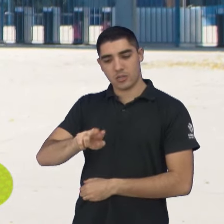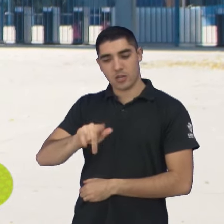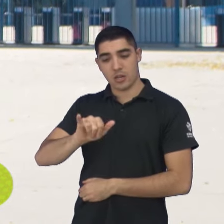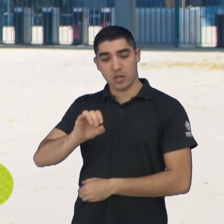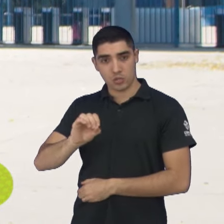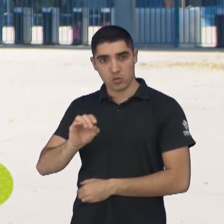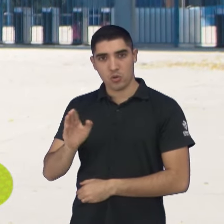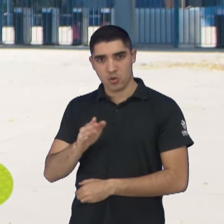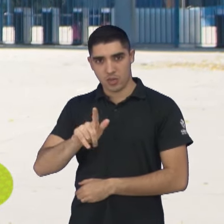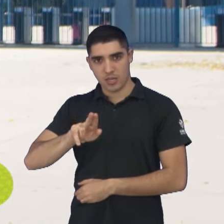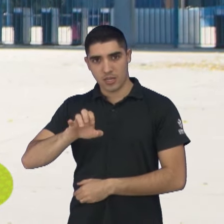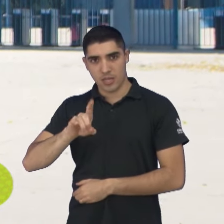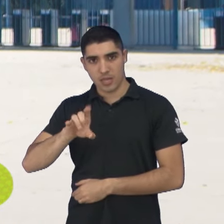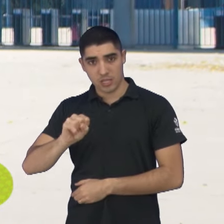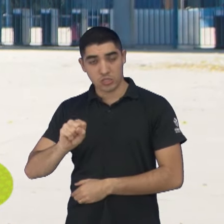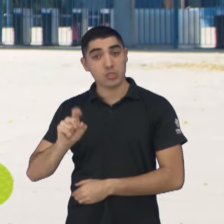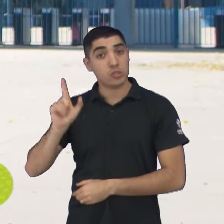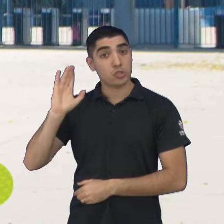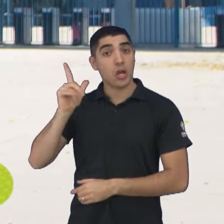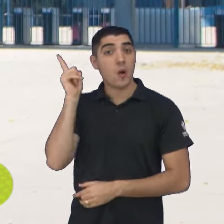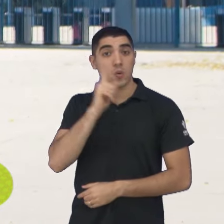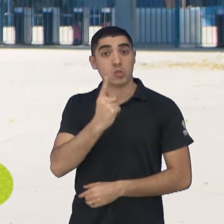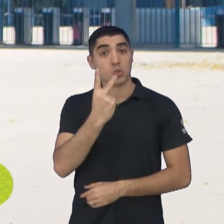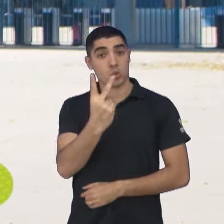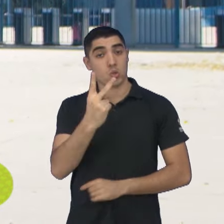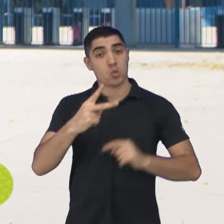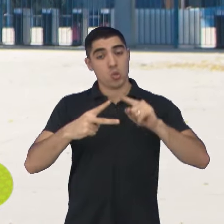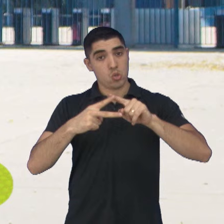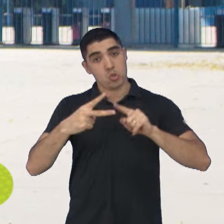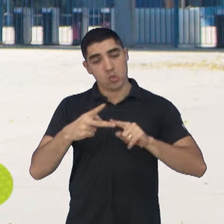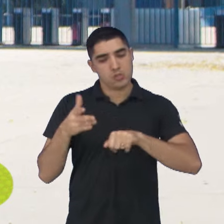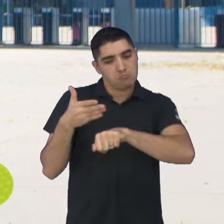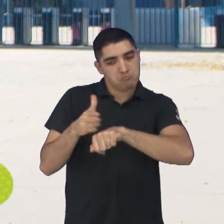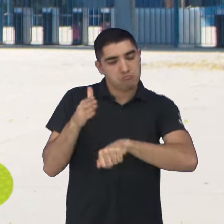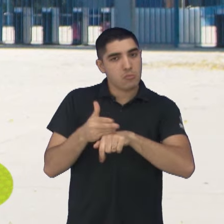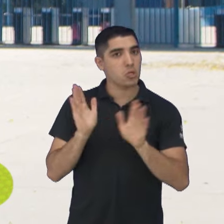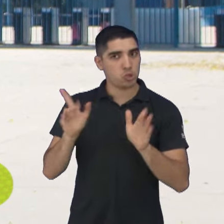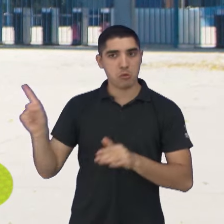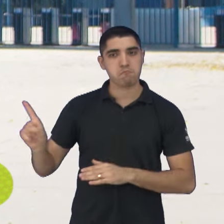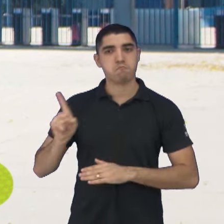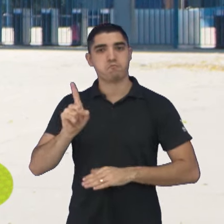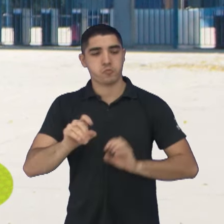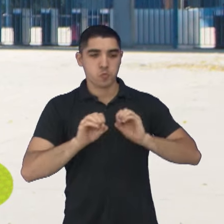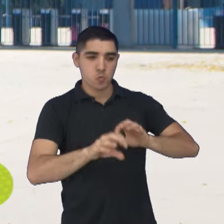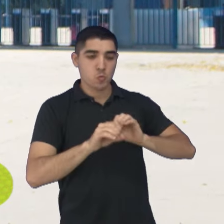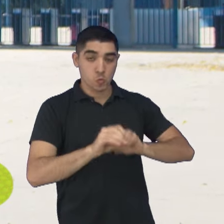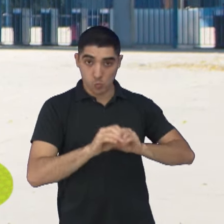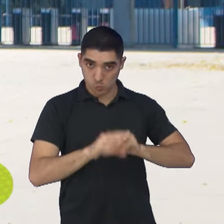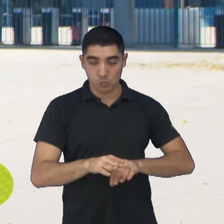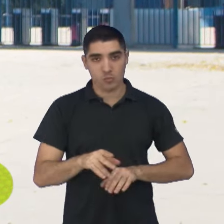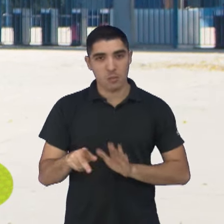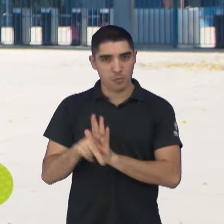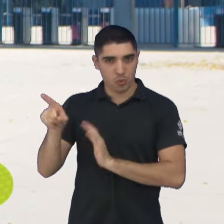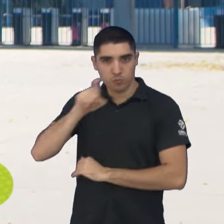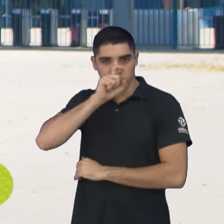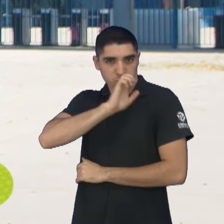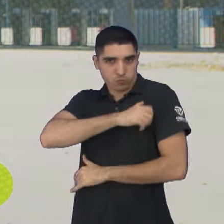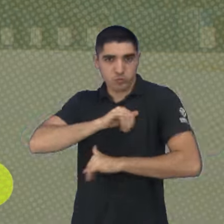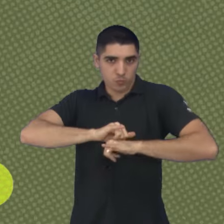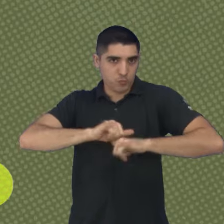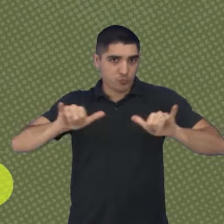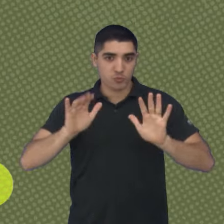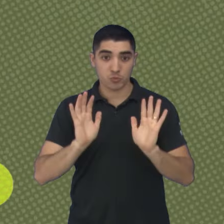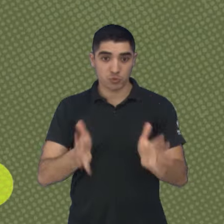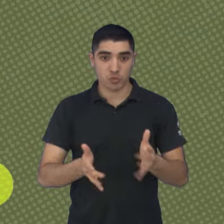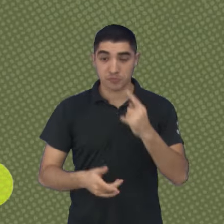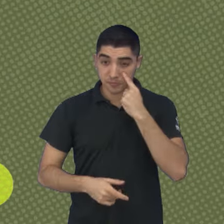Sérgio, que já comandou dois treinos à frente do time da Águia do Vale, de acordo com a assessoria do time, esses